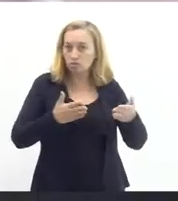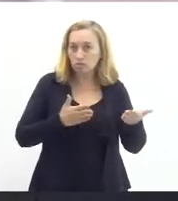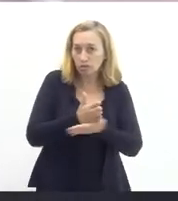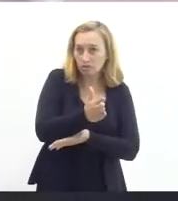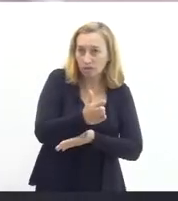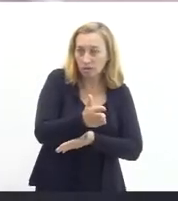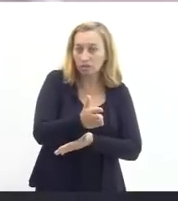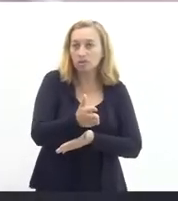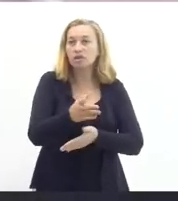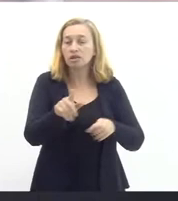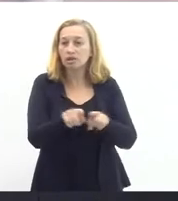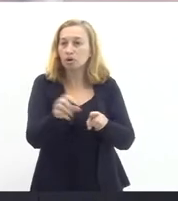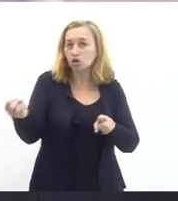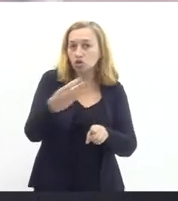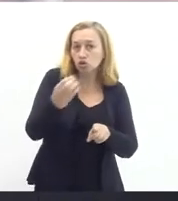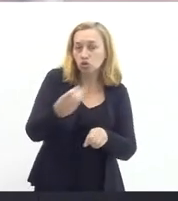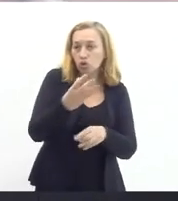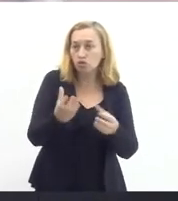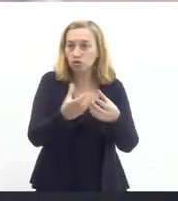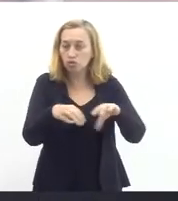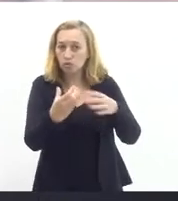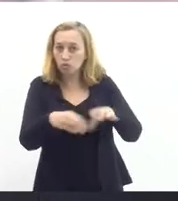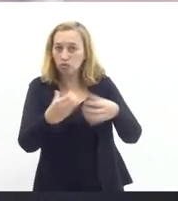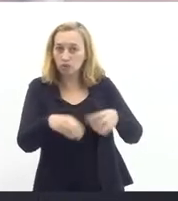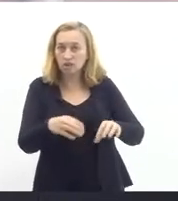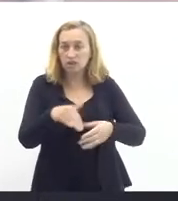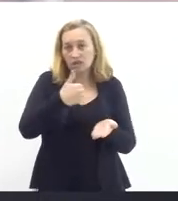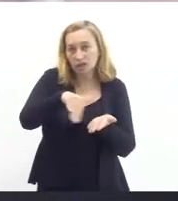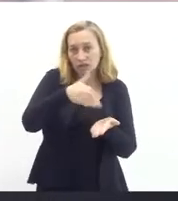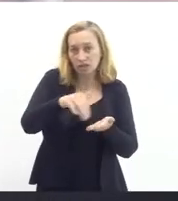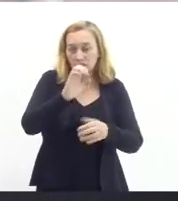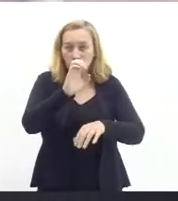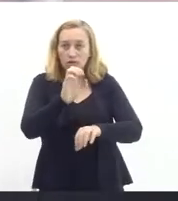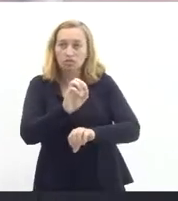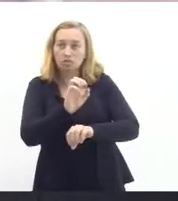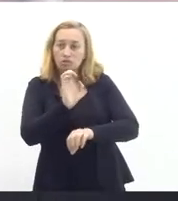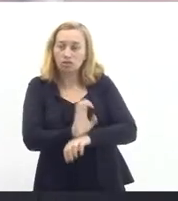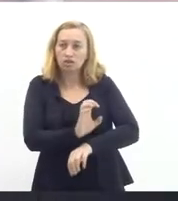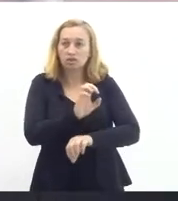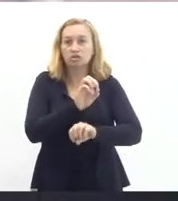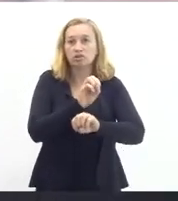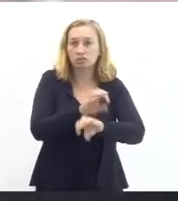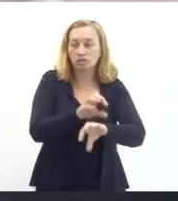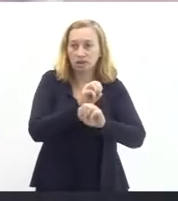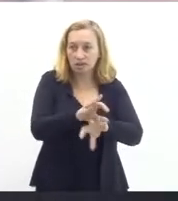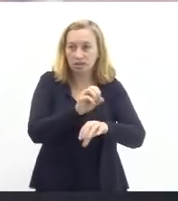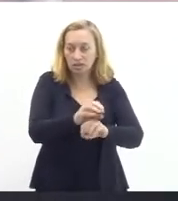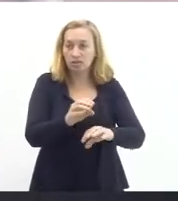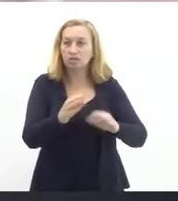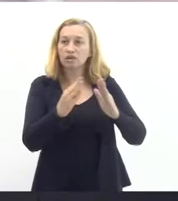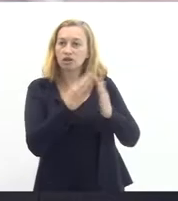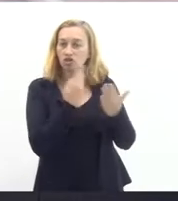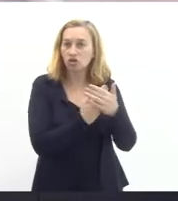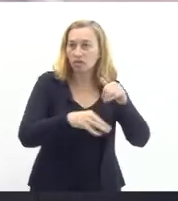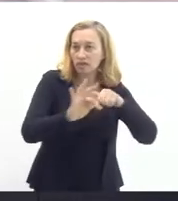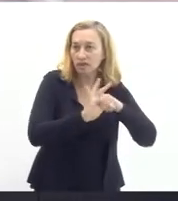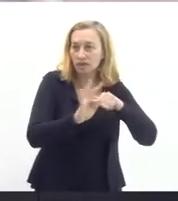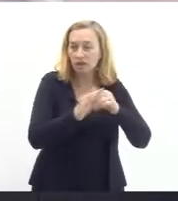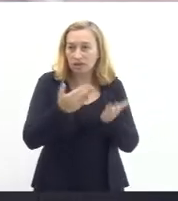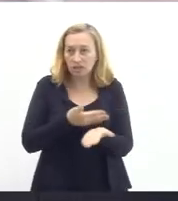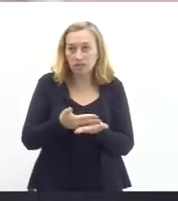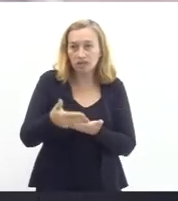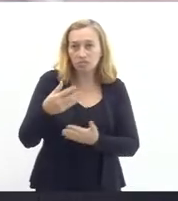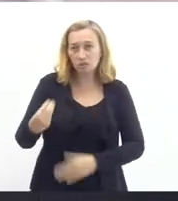concursos no âmbito da Secretaria de Estado de Educação e da Fundação FAETEC. Iniciamos essa audiência pública com a presença